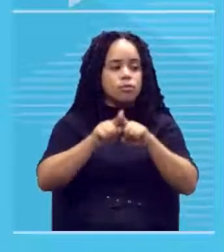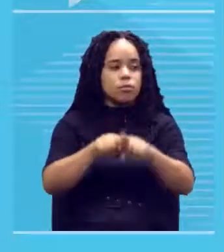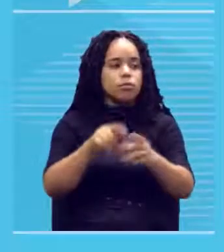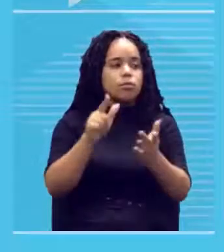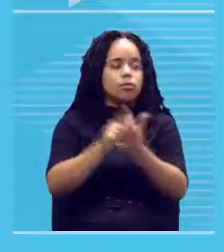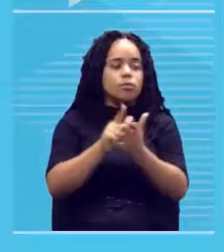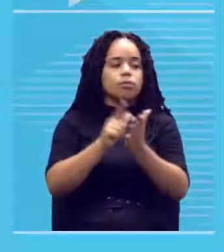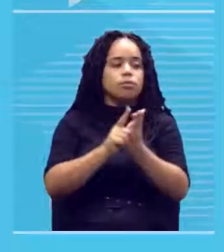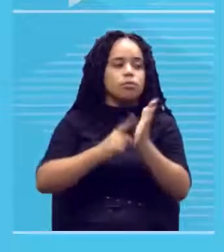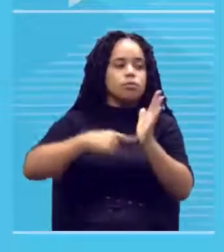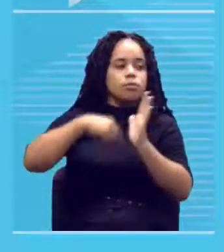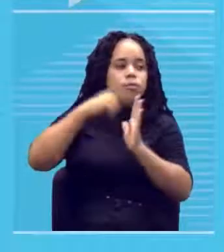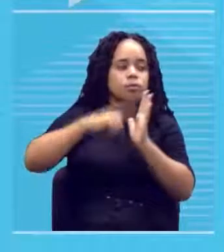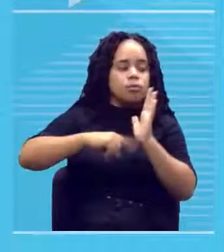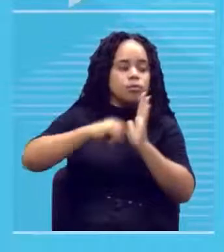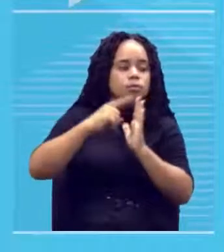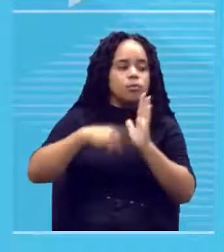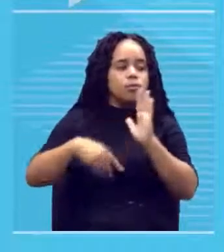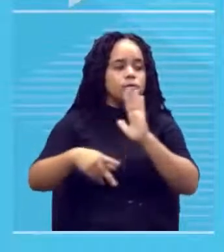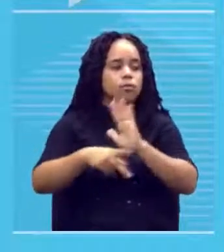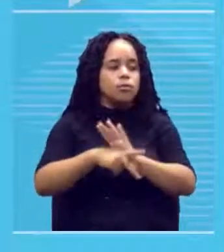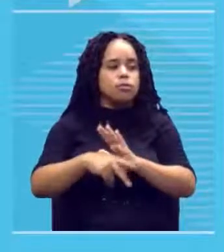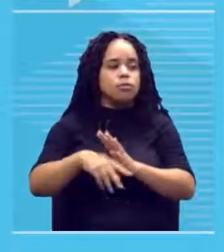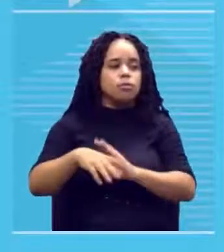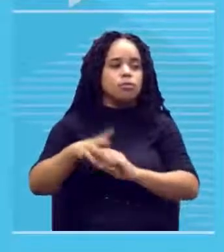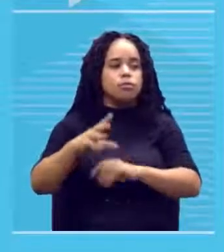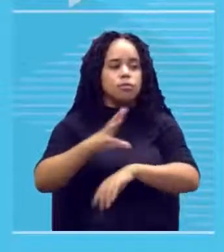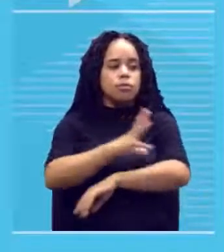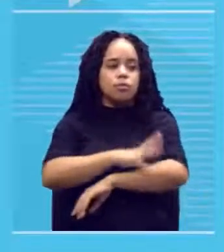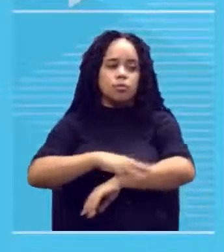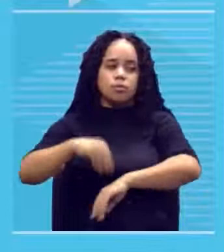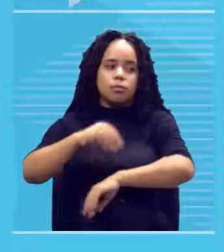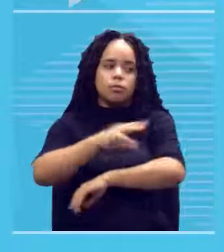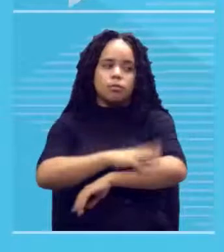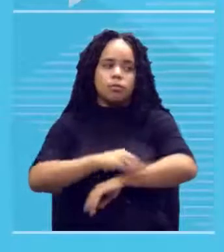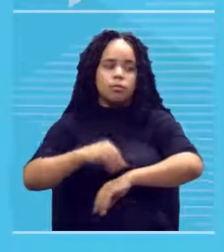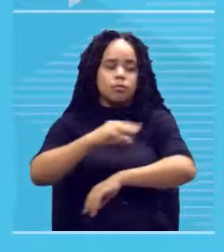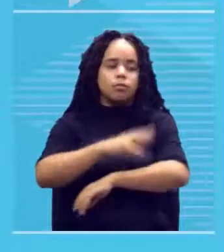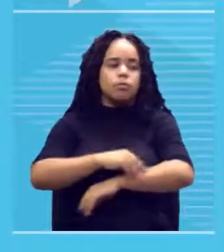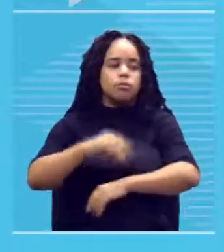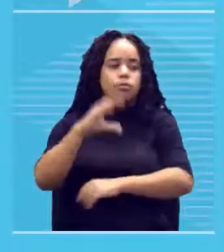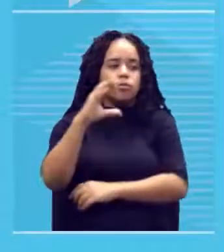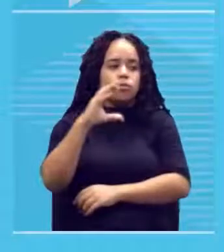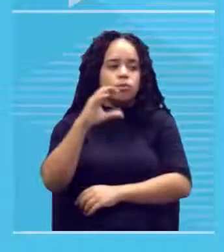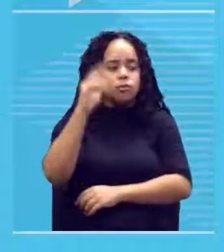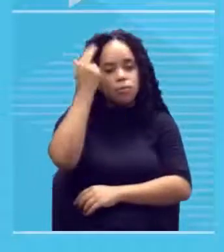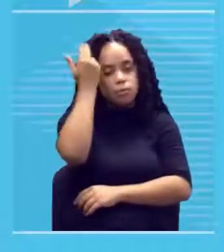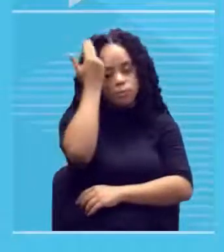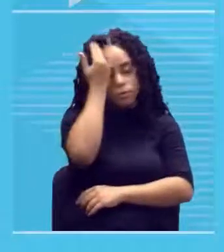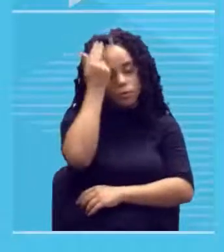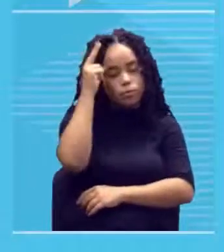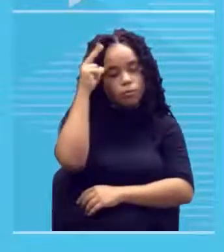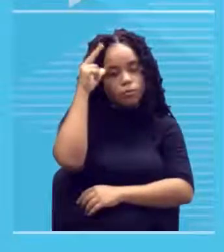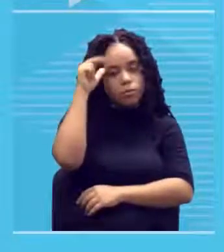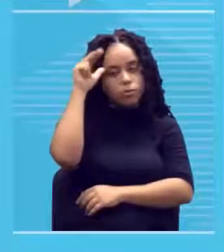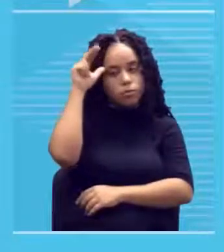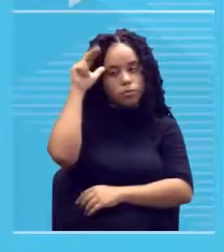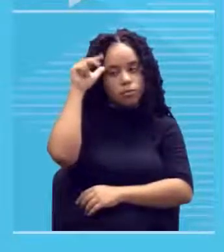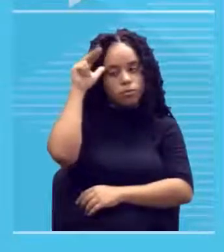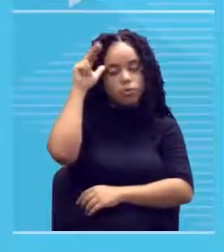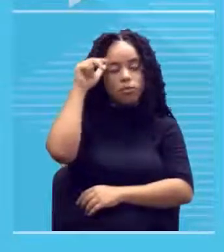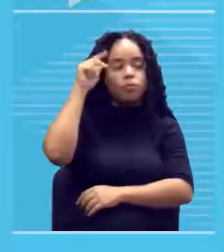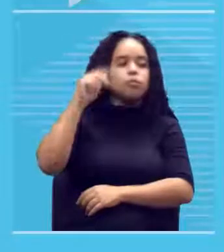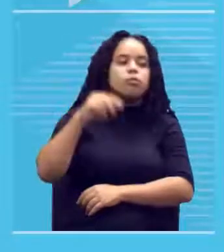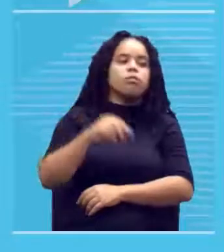pincéis de pelo de coelhos algumas espécies de coelhos está entre eles a Marta a